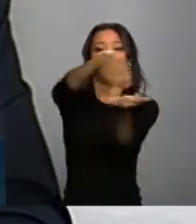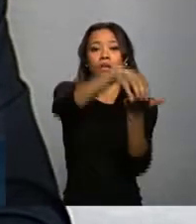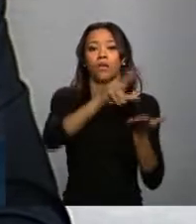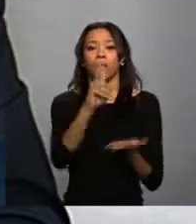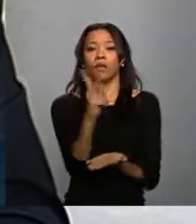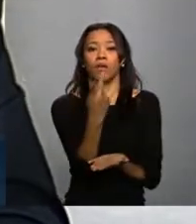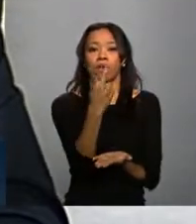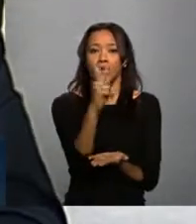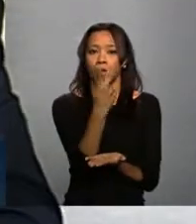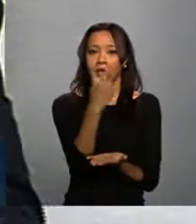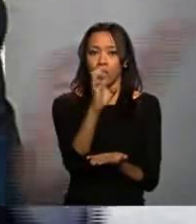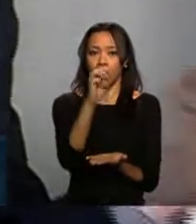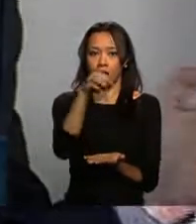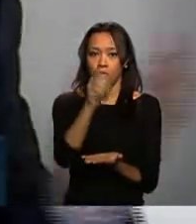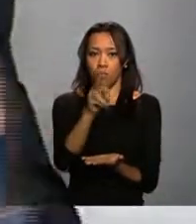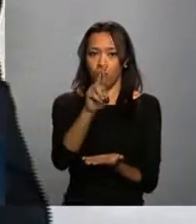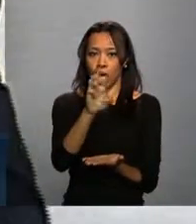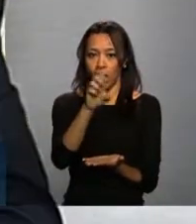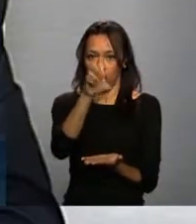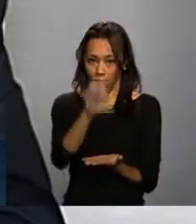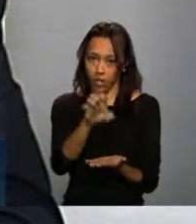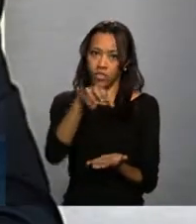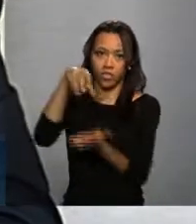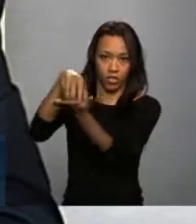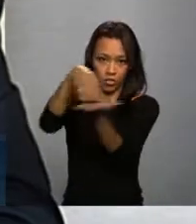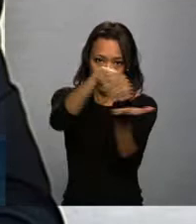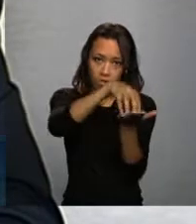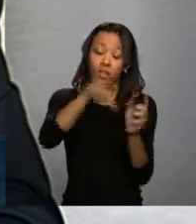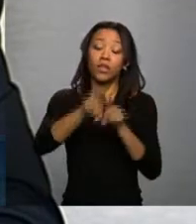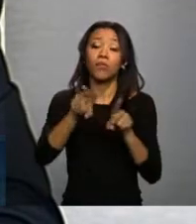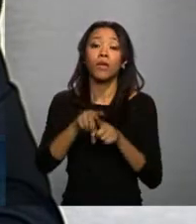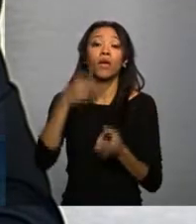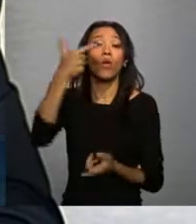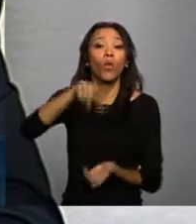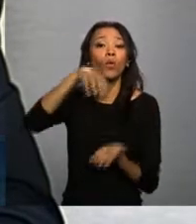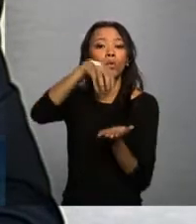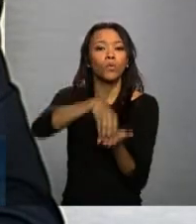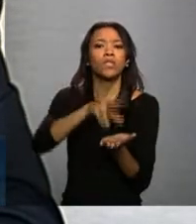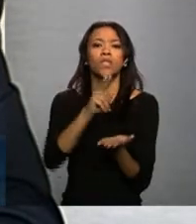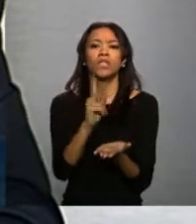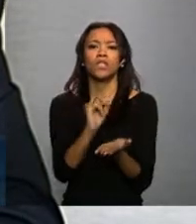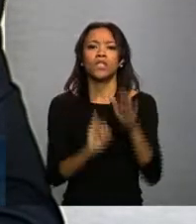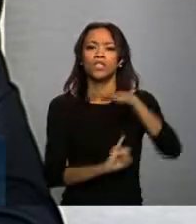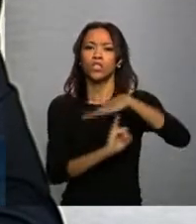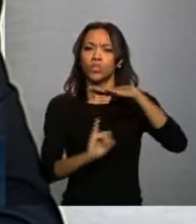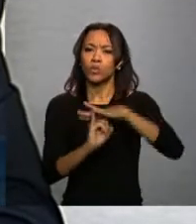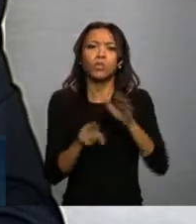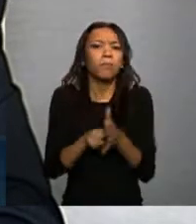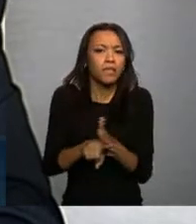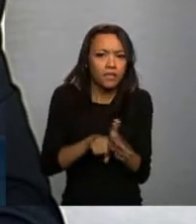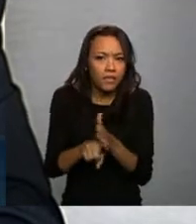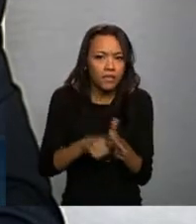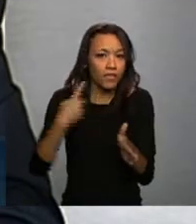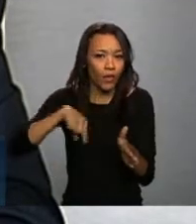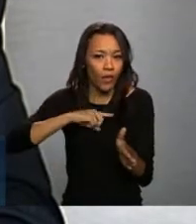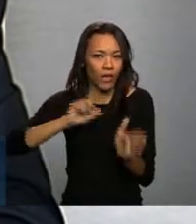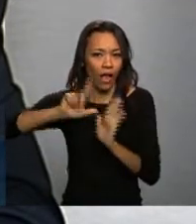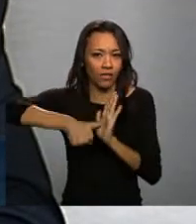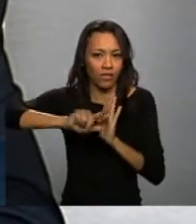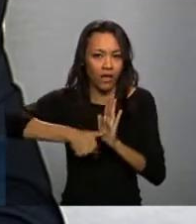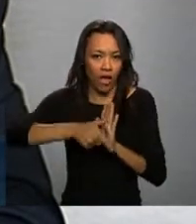as universidades, aos nossos institutos de pesquisa e produção de serviços, nós temos. Nós não podemos ficar para trás